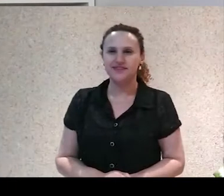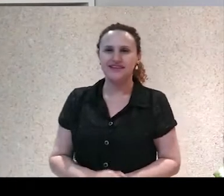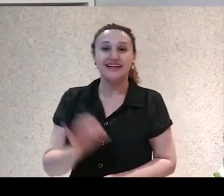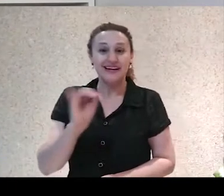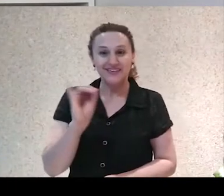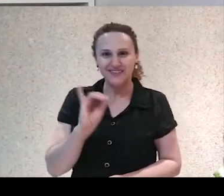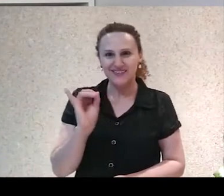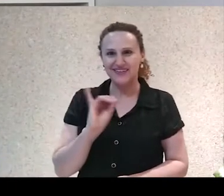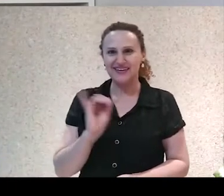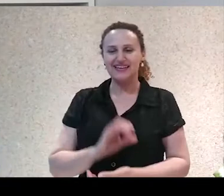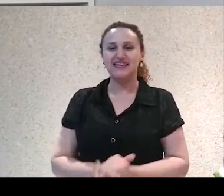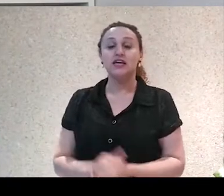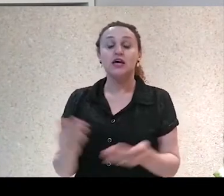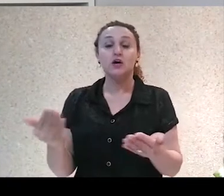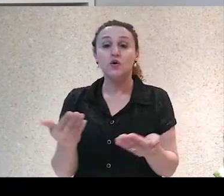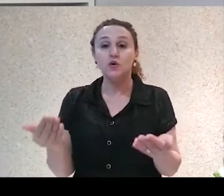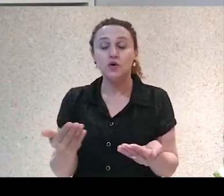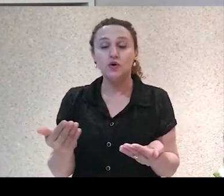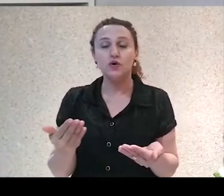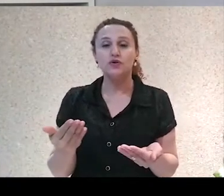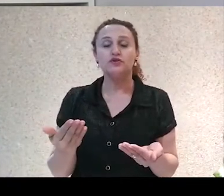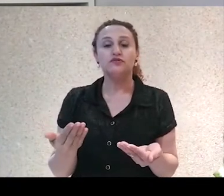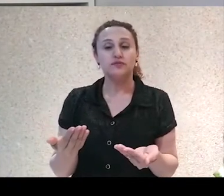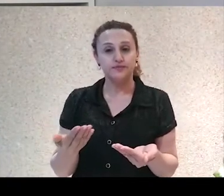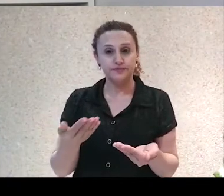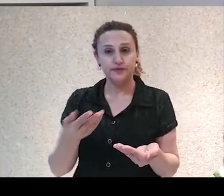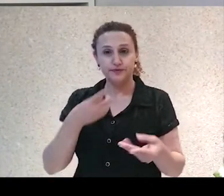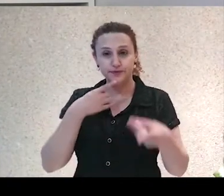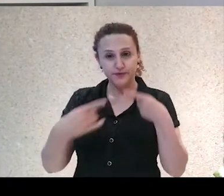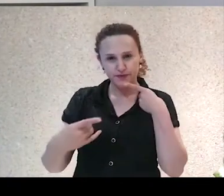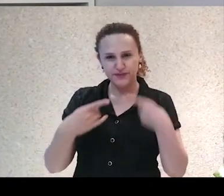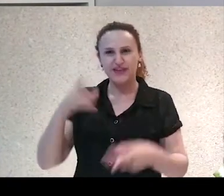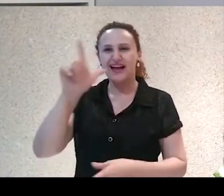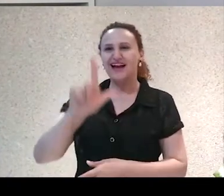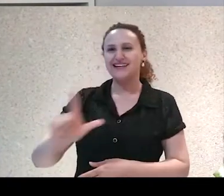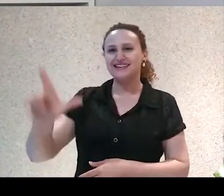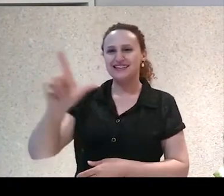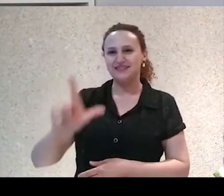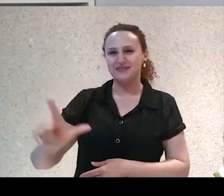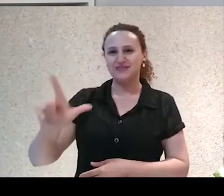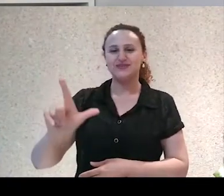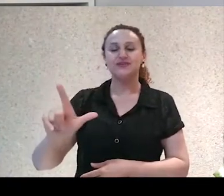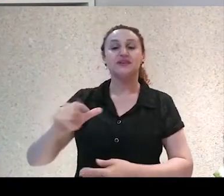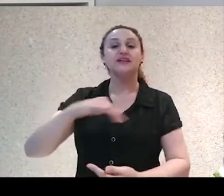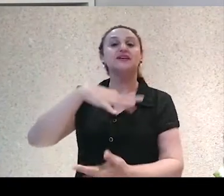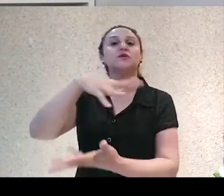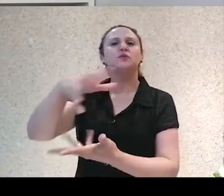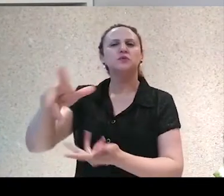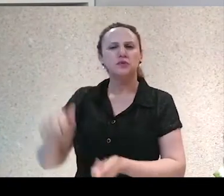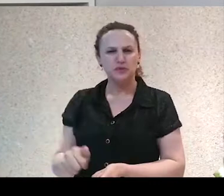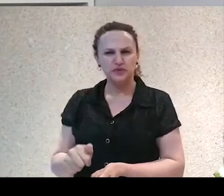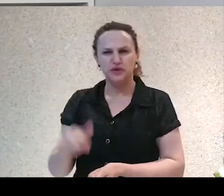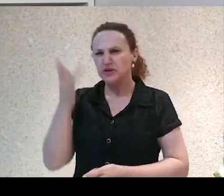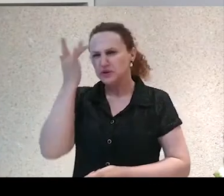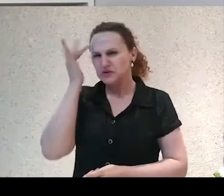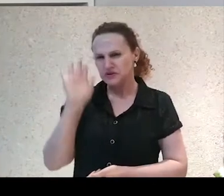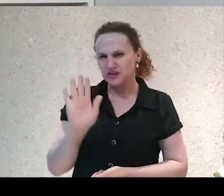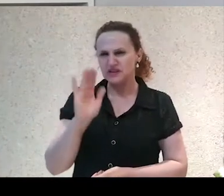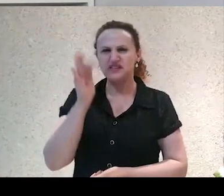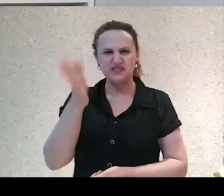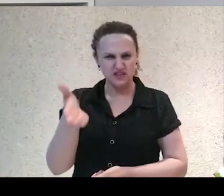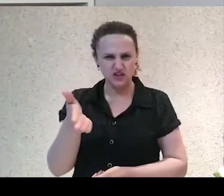Olá, hoje vamos falar sobre a literatura e o mundo. Eu não sei se vocês já tiveram a